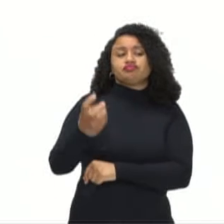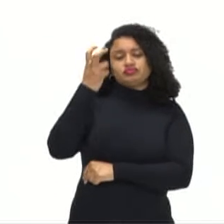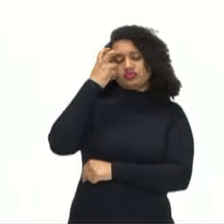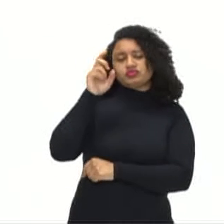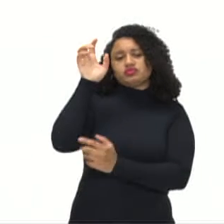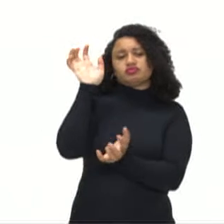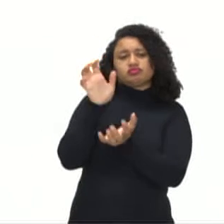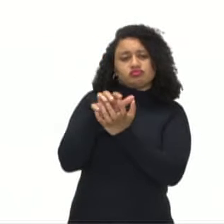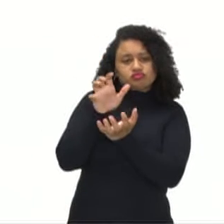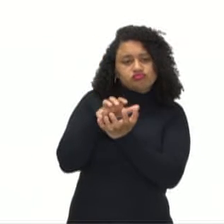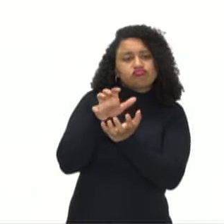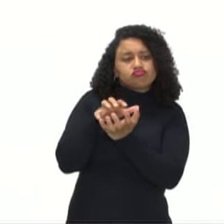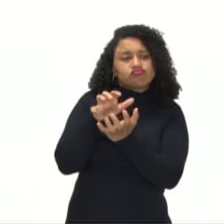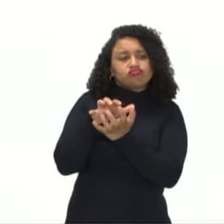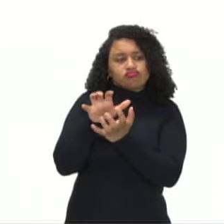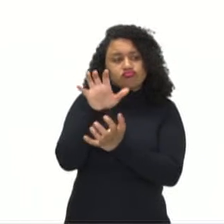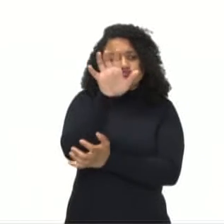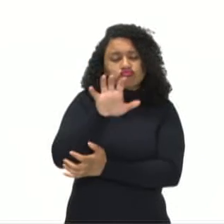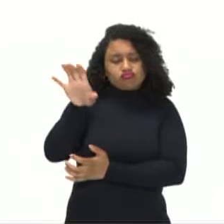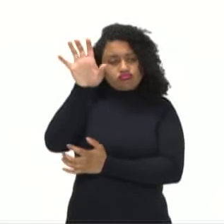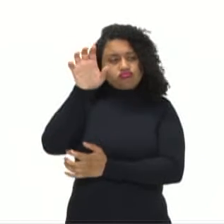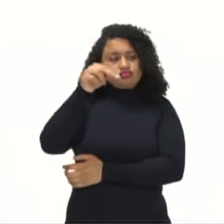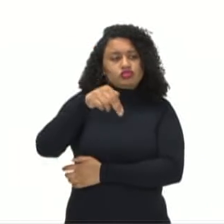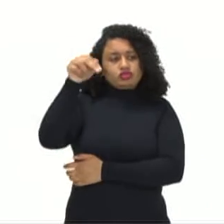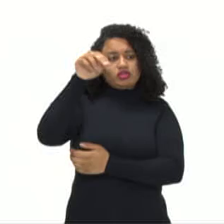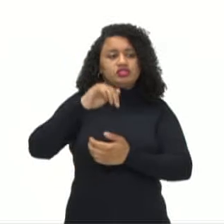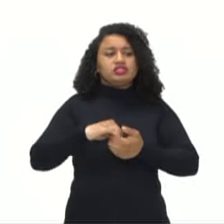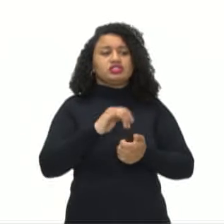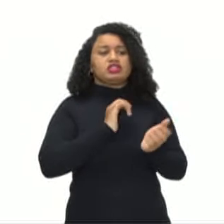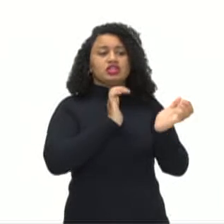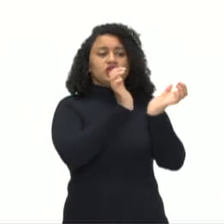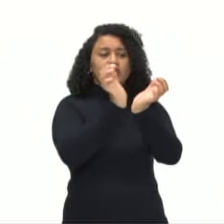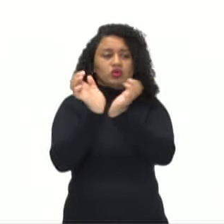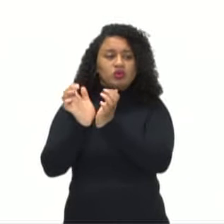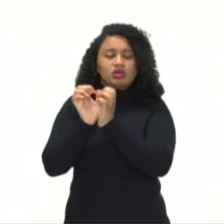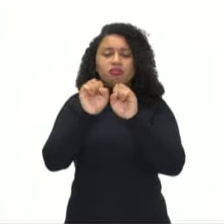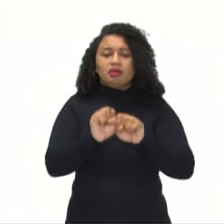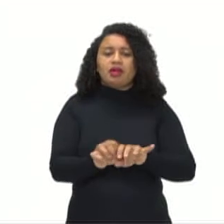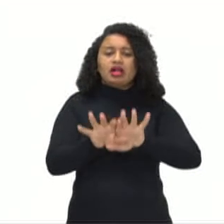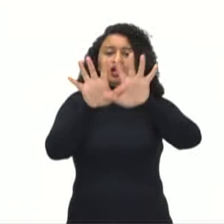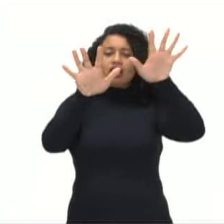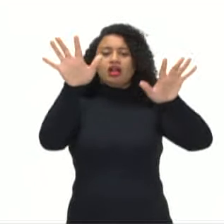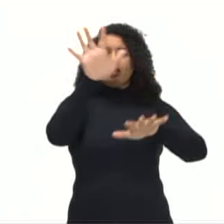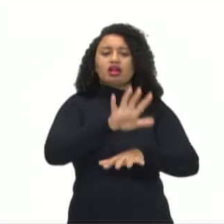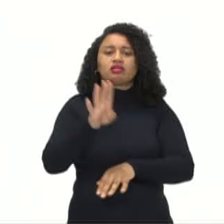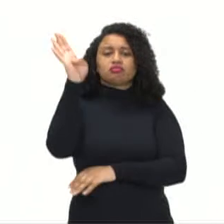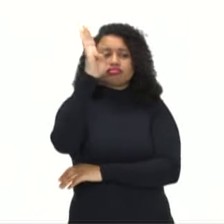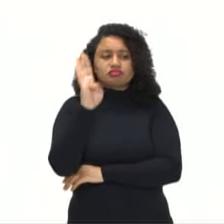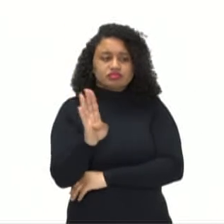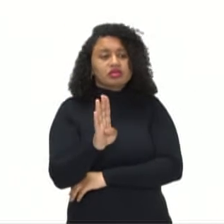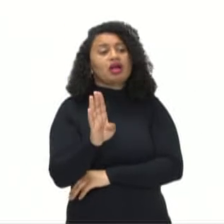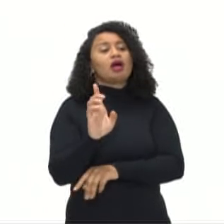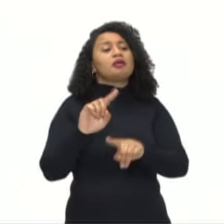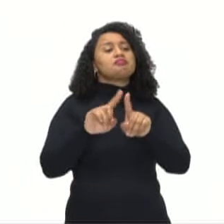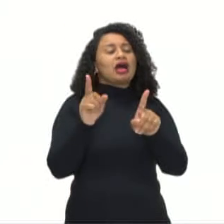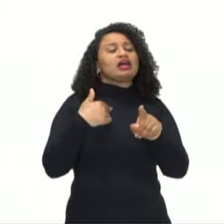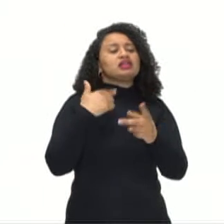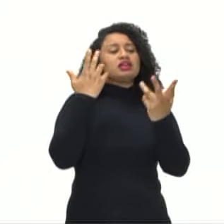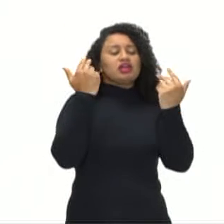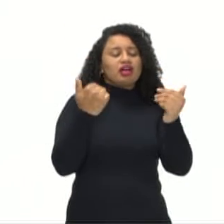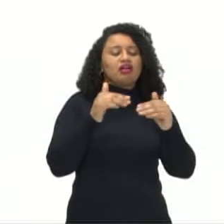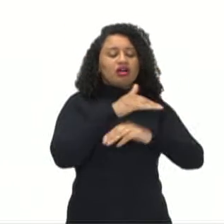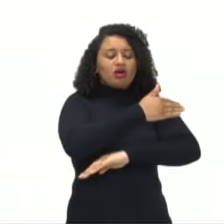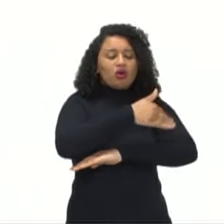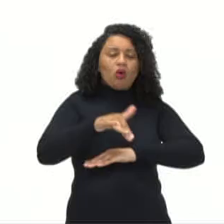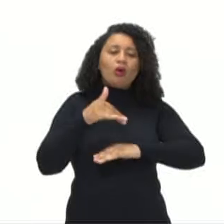né, à cultura pernambucana na região nordeste. Há grupos de maracatu espalhados por várias partes do Brasil. É comum saírem às